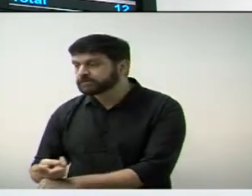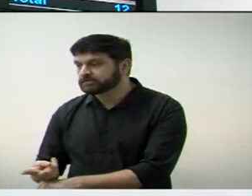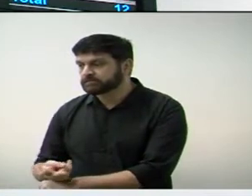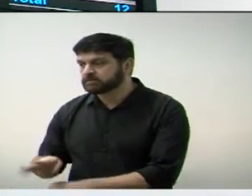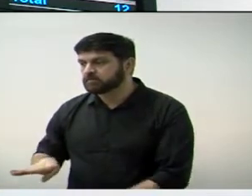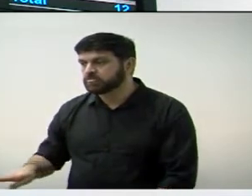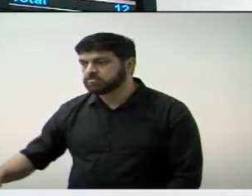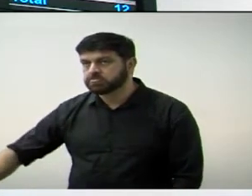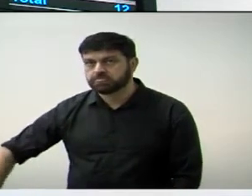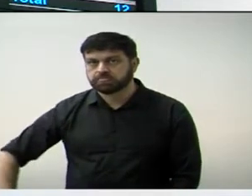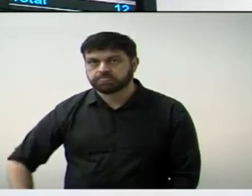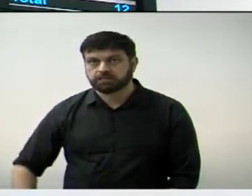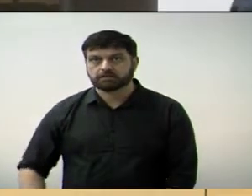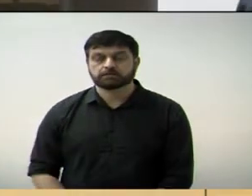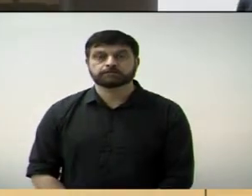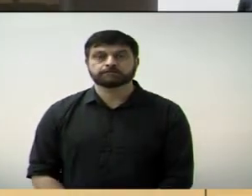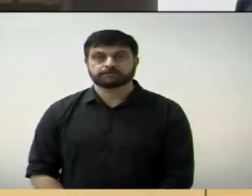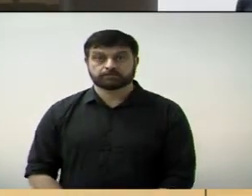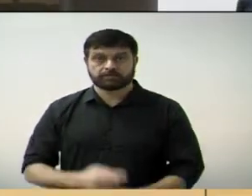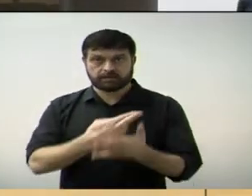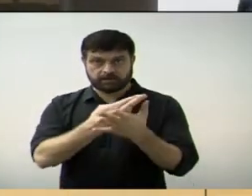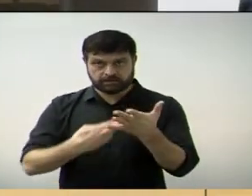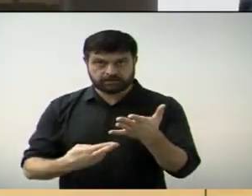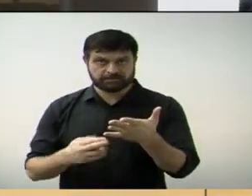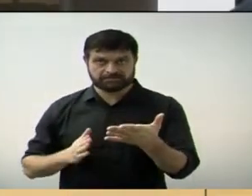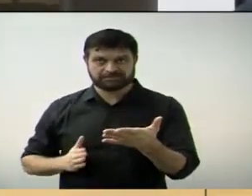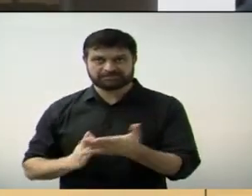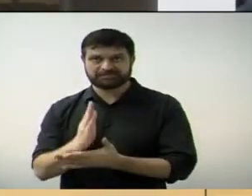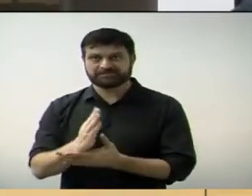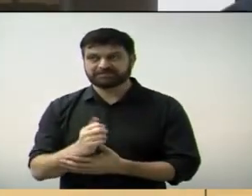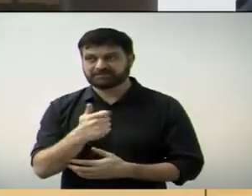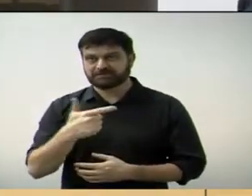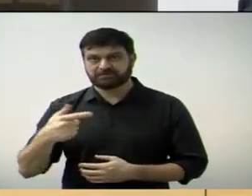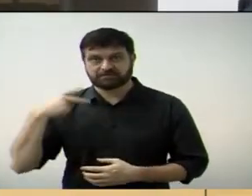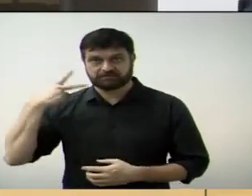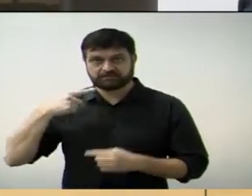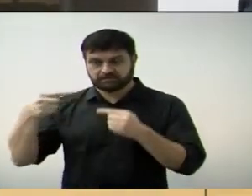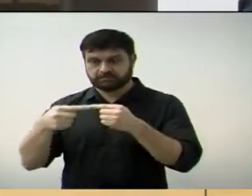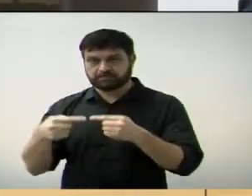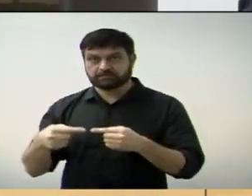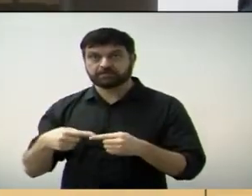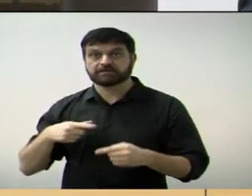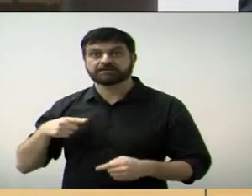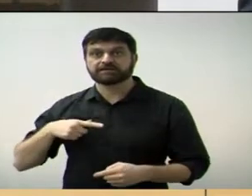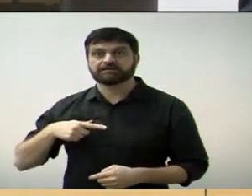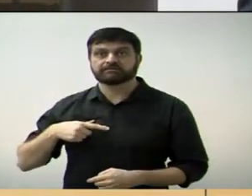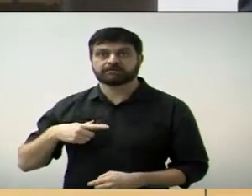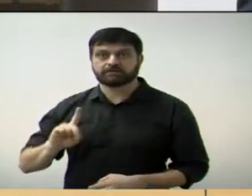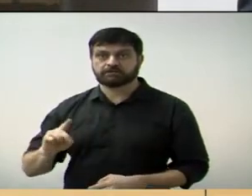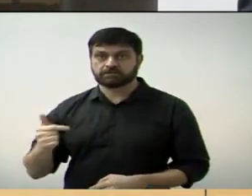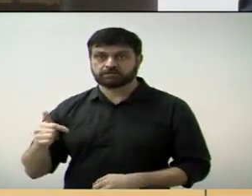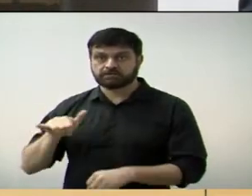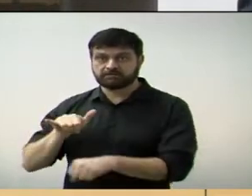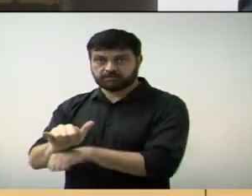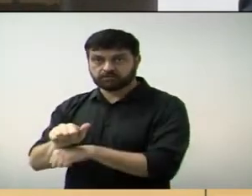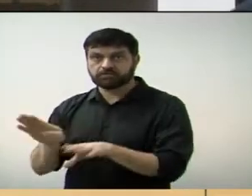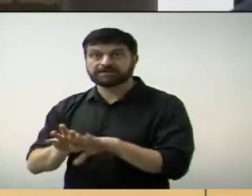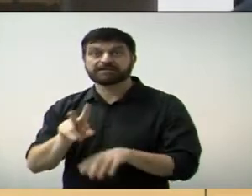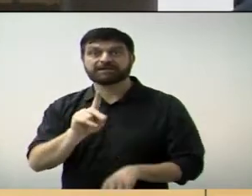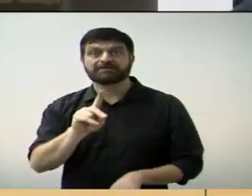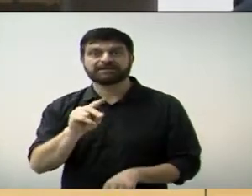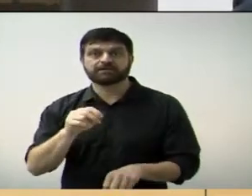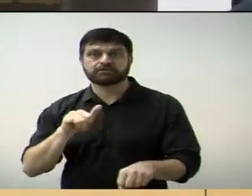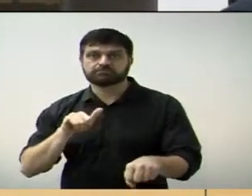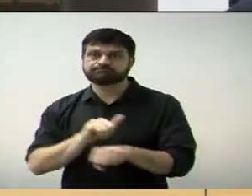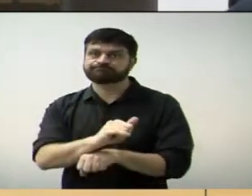Os requerimentos foram aprovados por 12 votos, com a ausência do vereador Marcelo D2 e Kiko Meschiati.